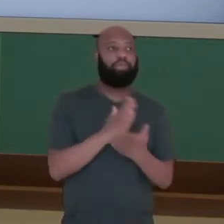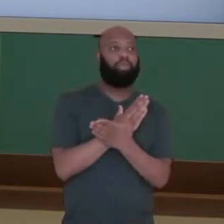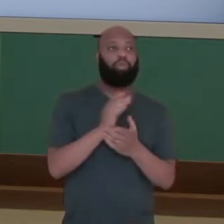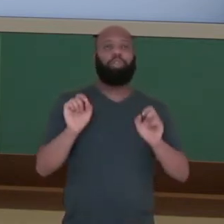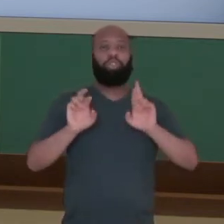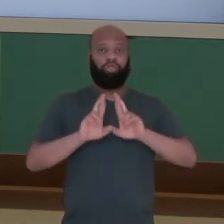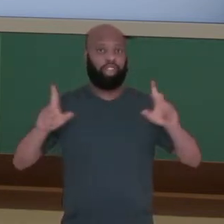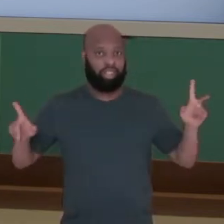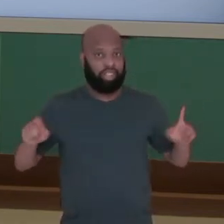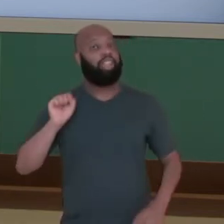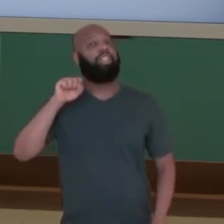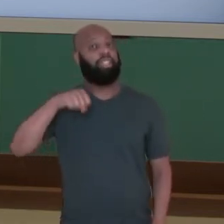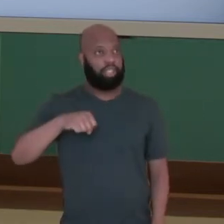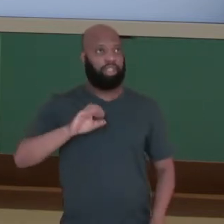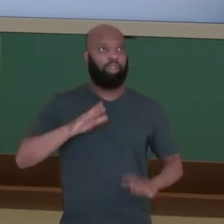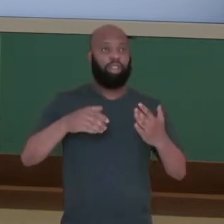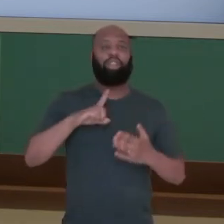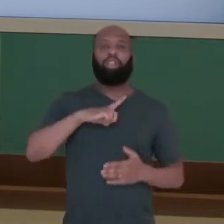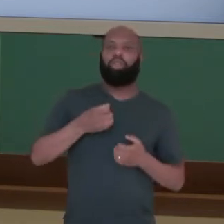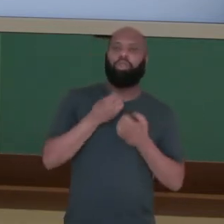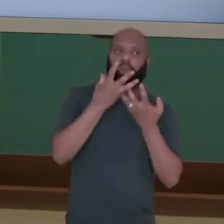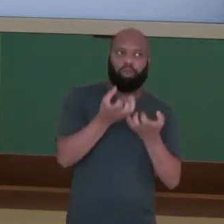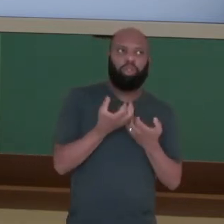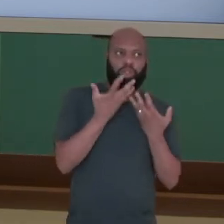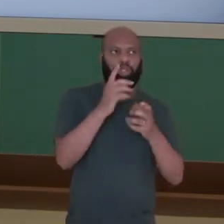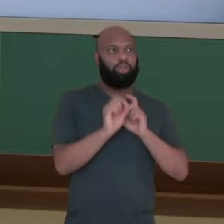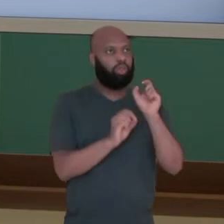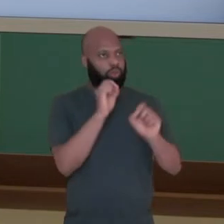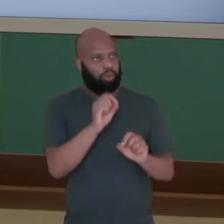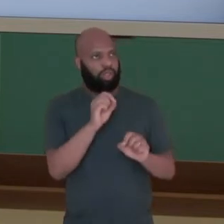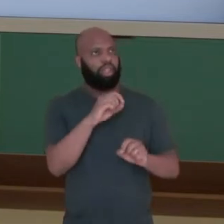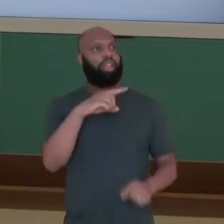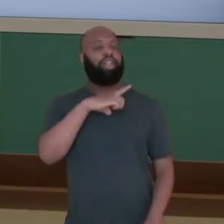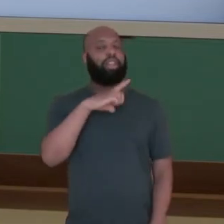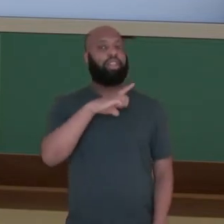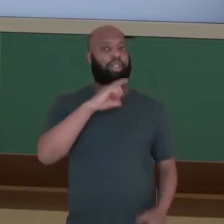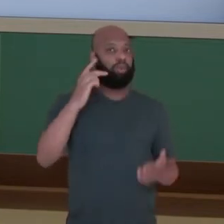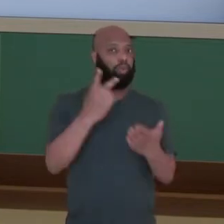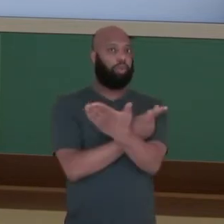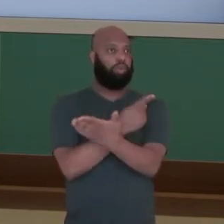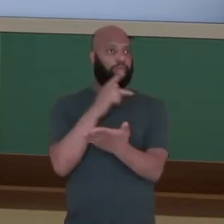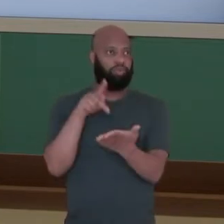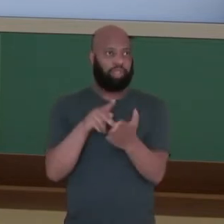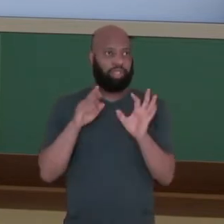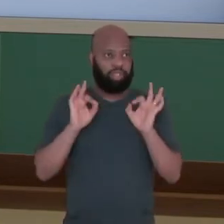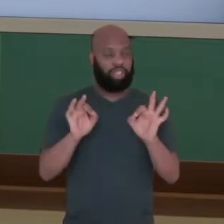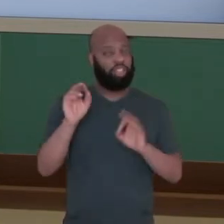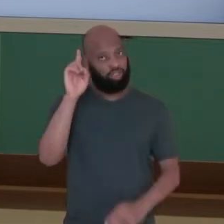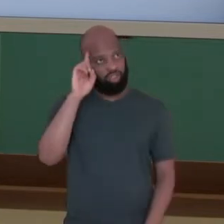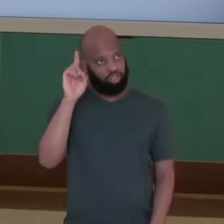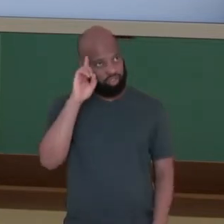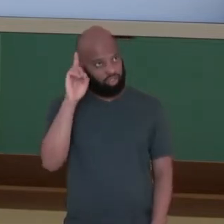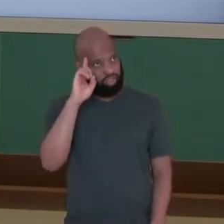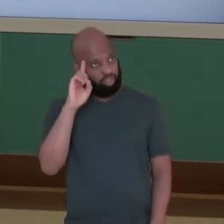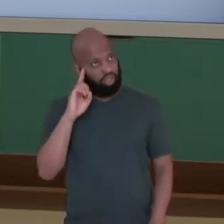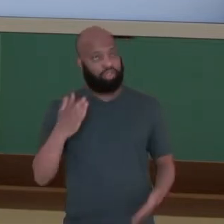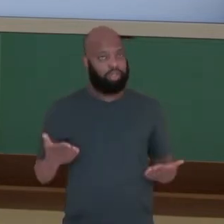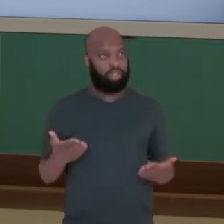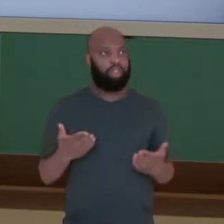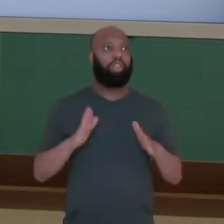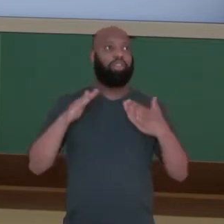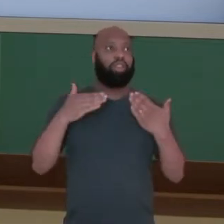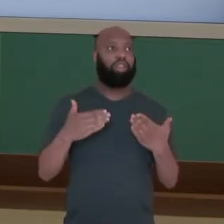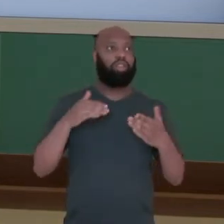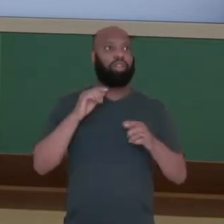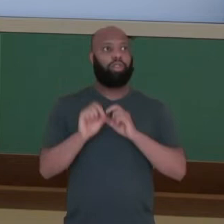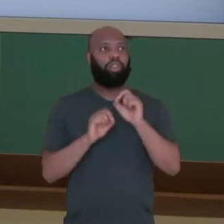diferenças, né? A notícia geralmente apresenta um fato que aconteceu no cotidiano, uma situação real, né?